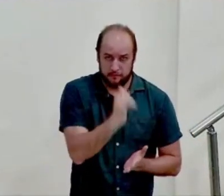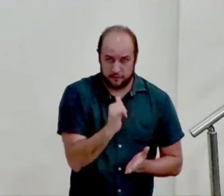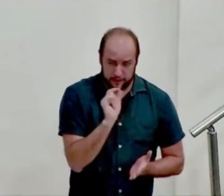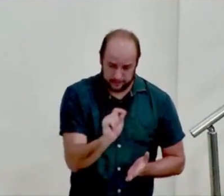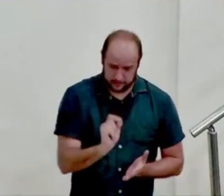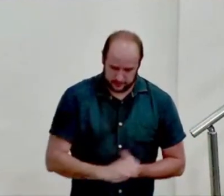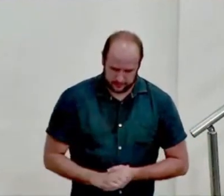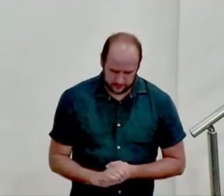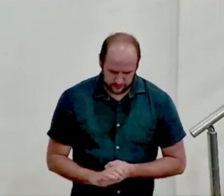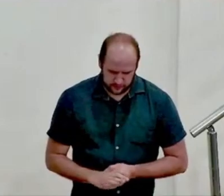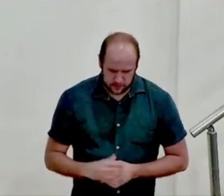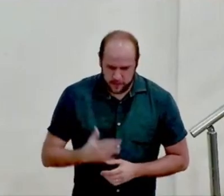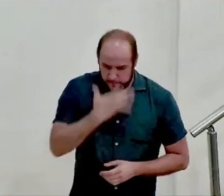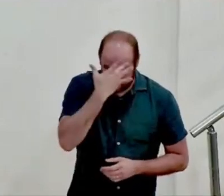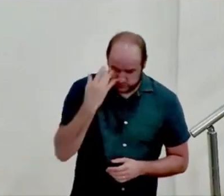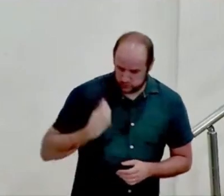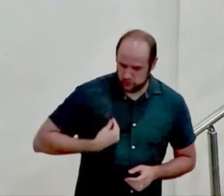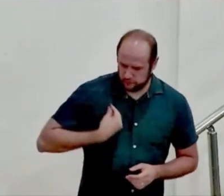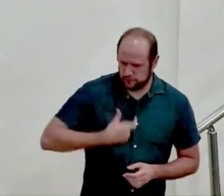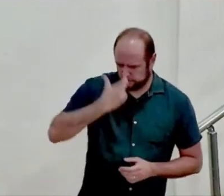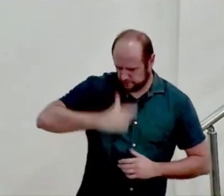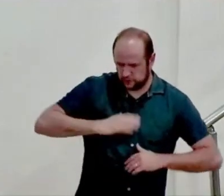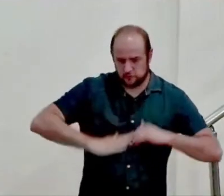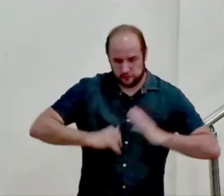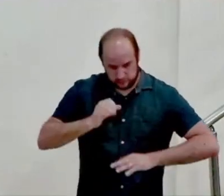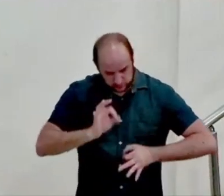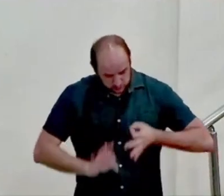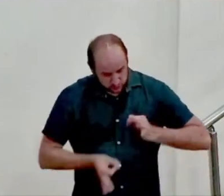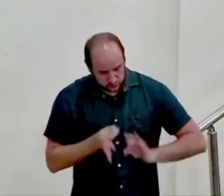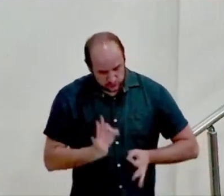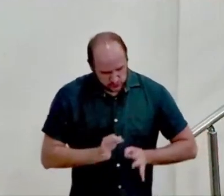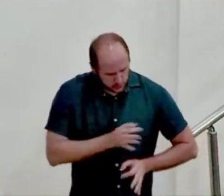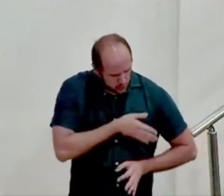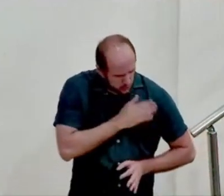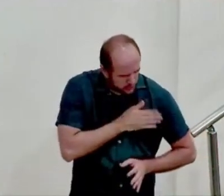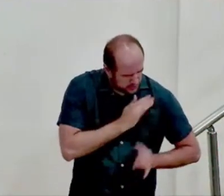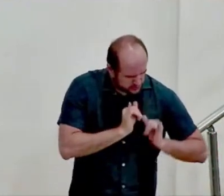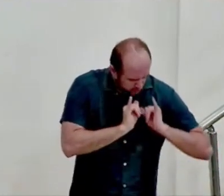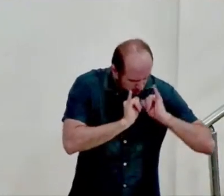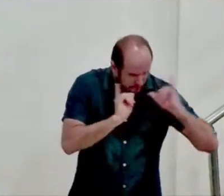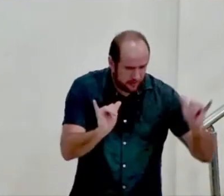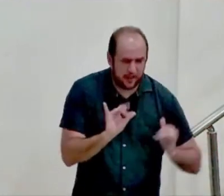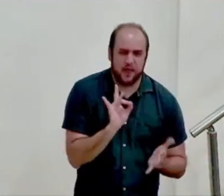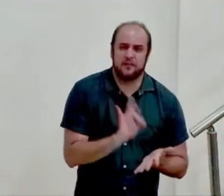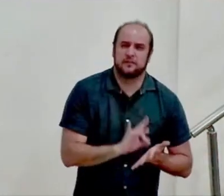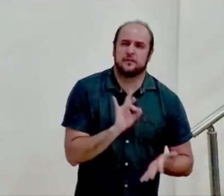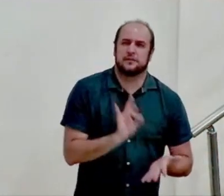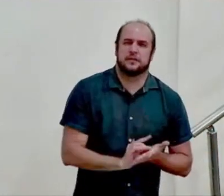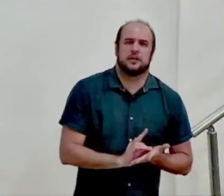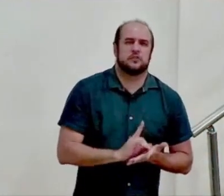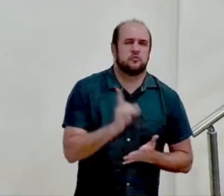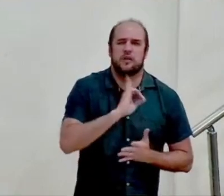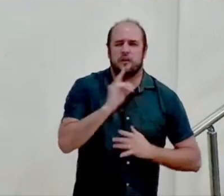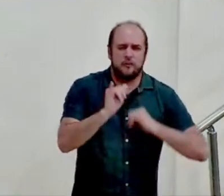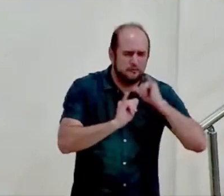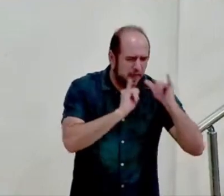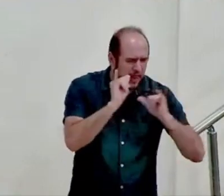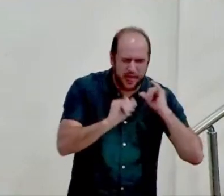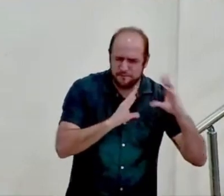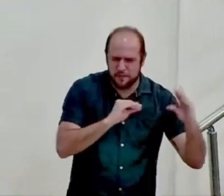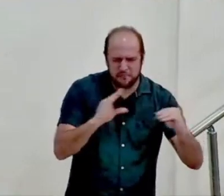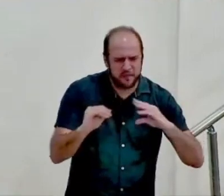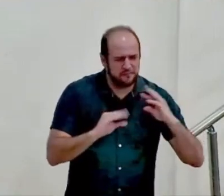o que vive com integridade pratica a justiça e de coração fala a verdade o que não difama com a sua língua